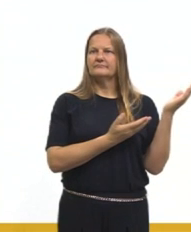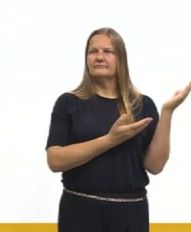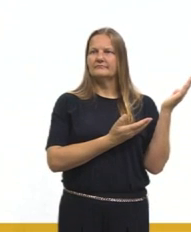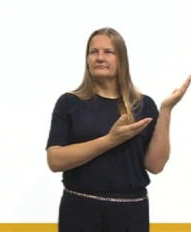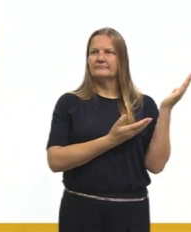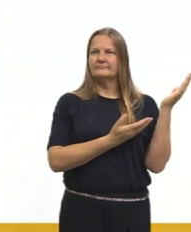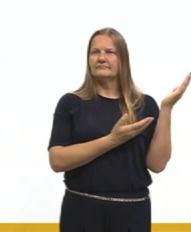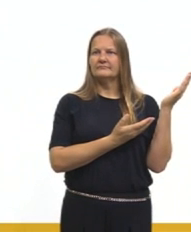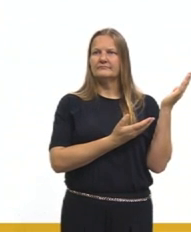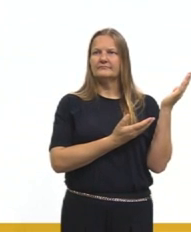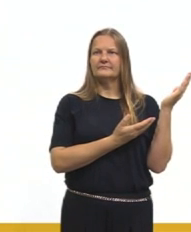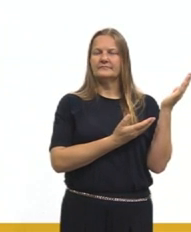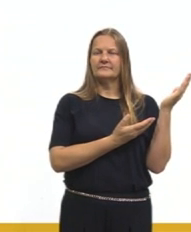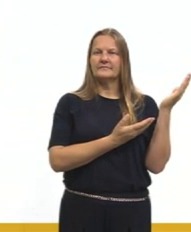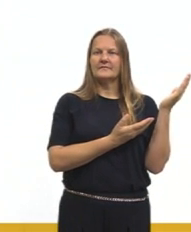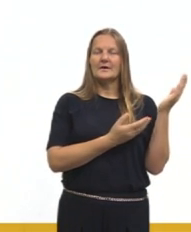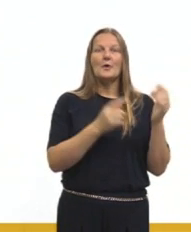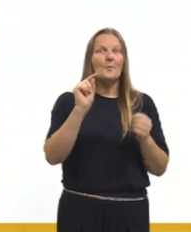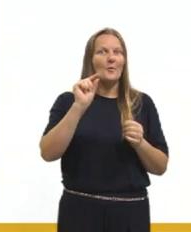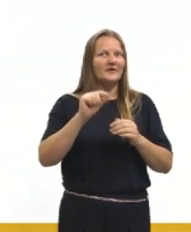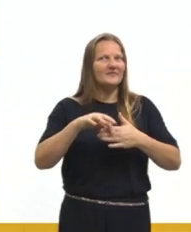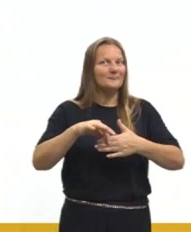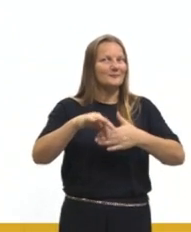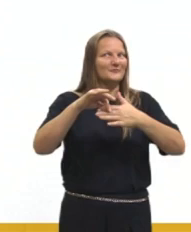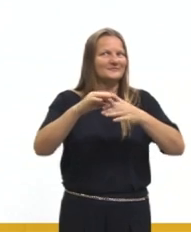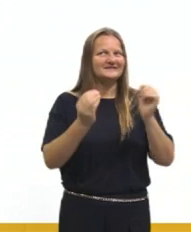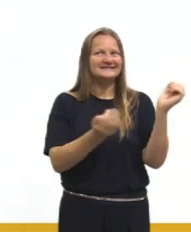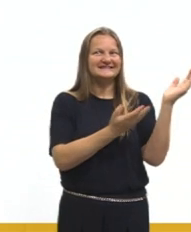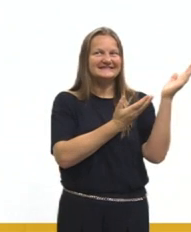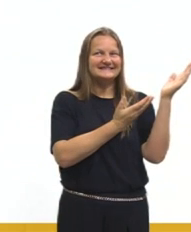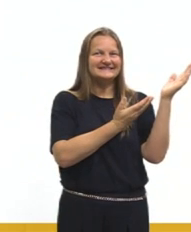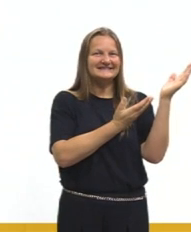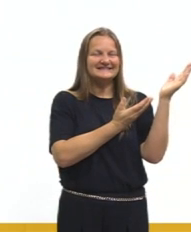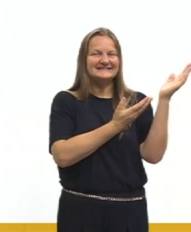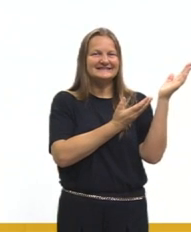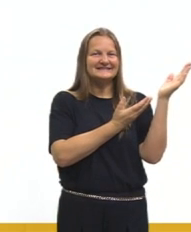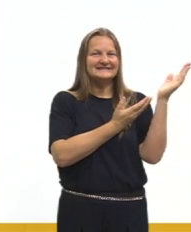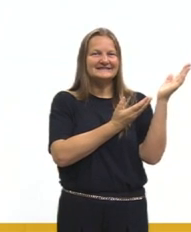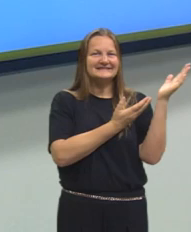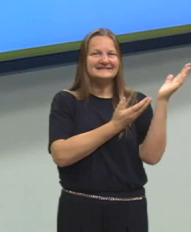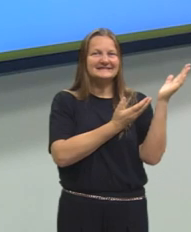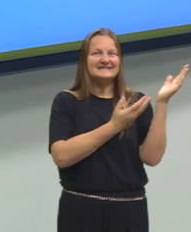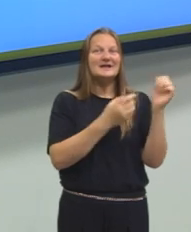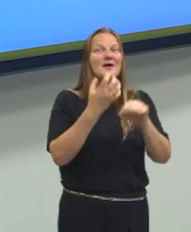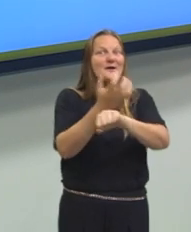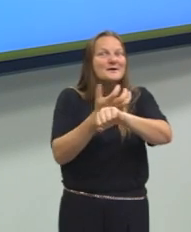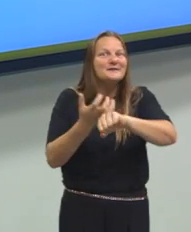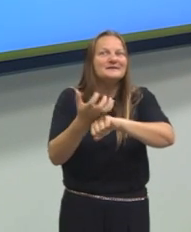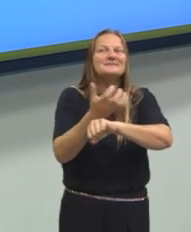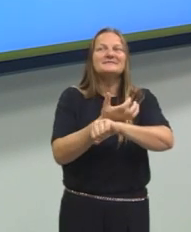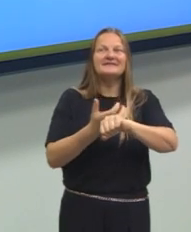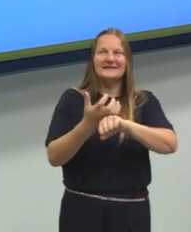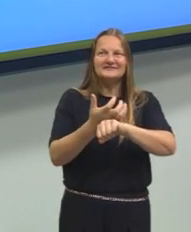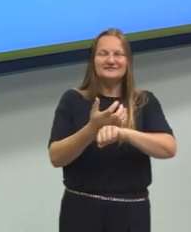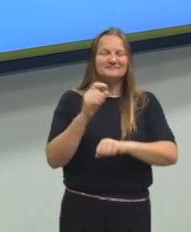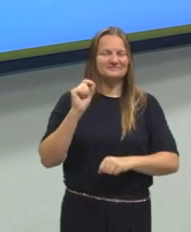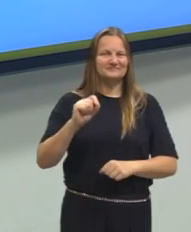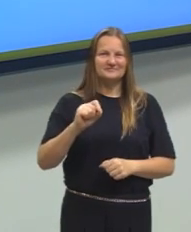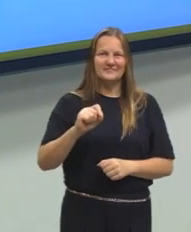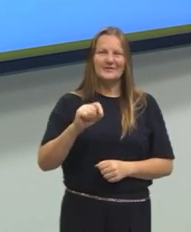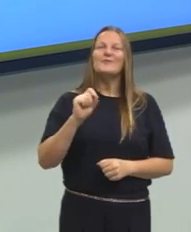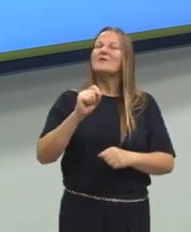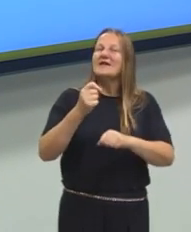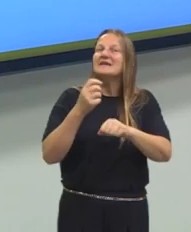E aí, eu quero destacar um pouquinho com vocês, quando a gente fala em interdisciplinaridade. O que